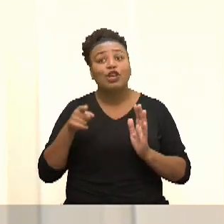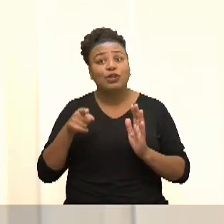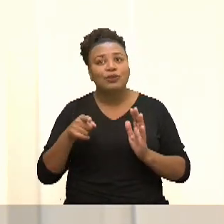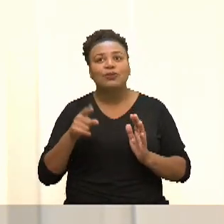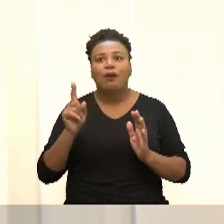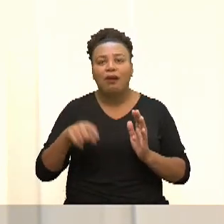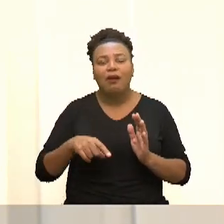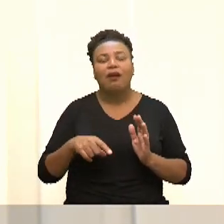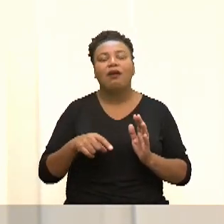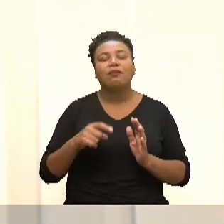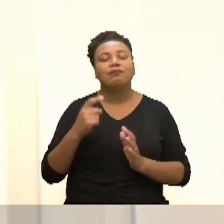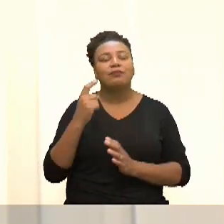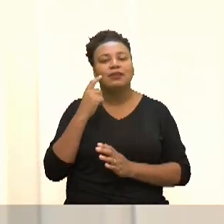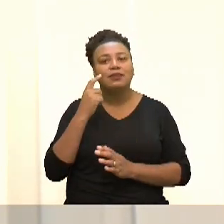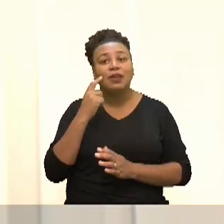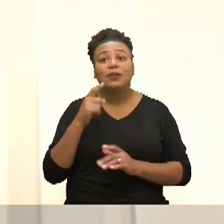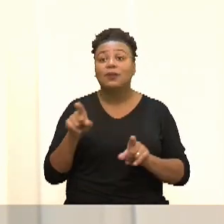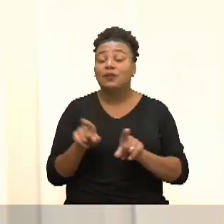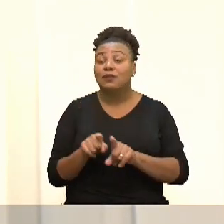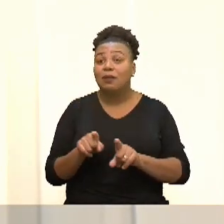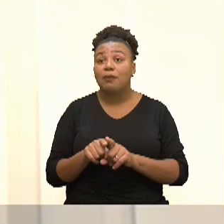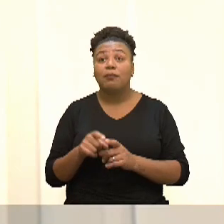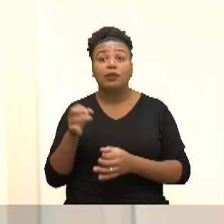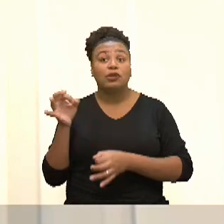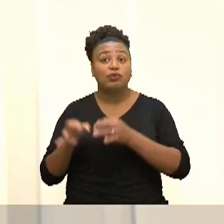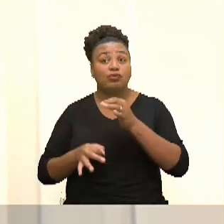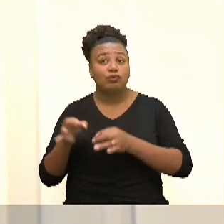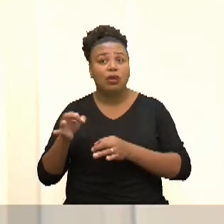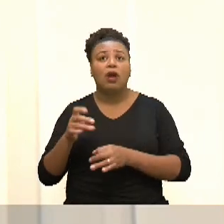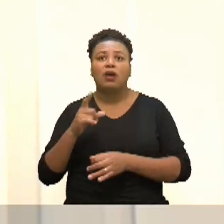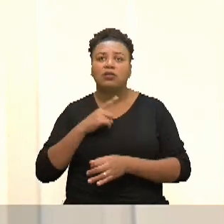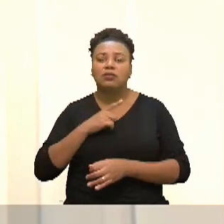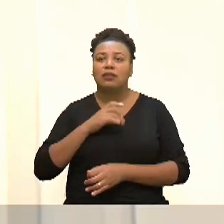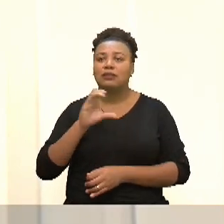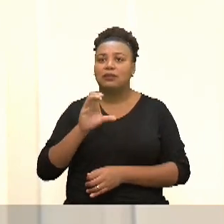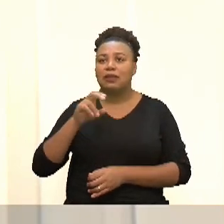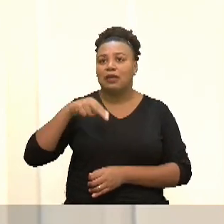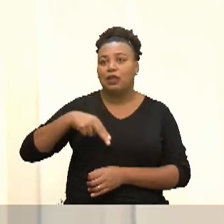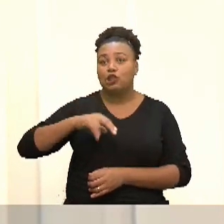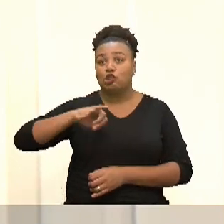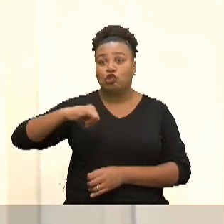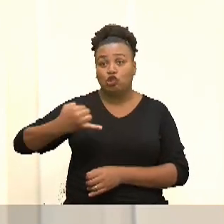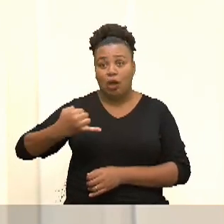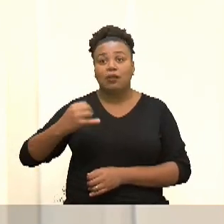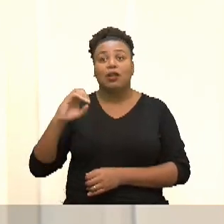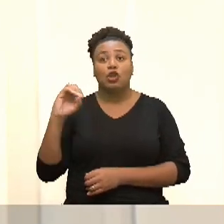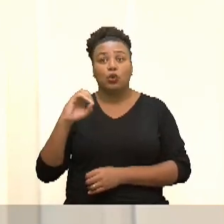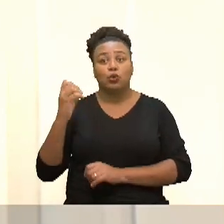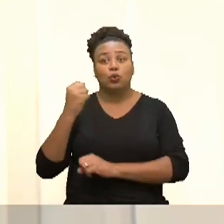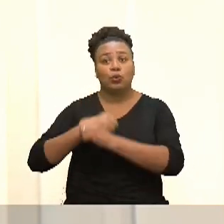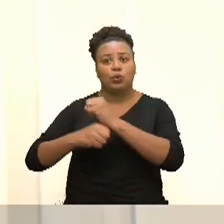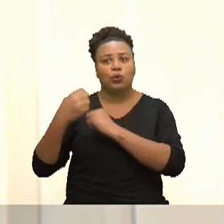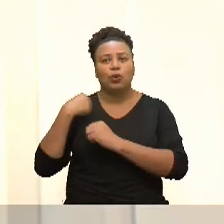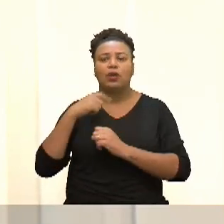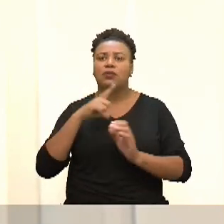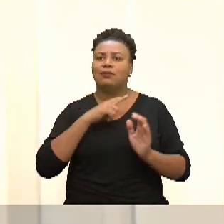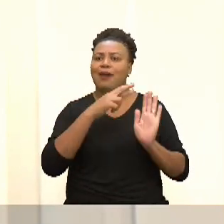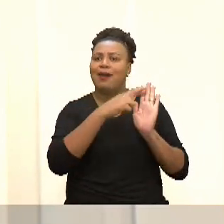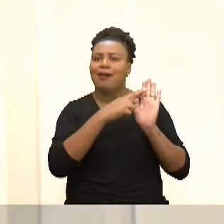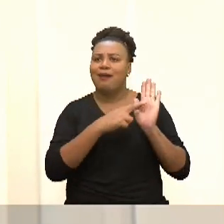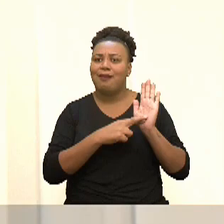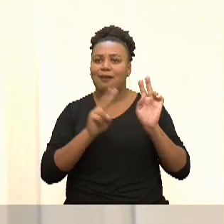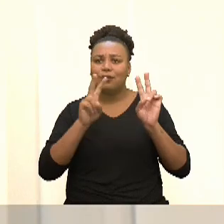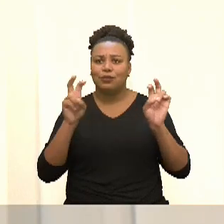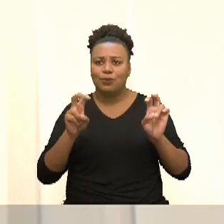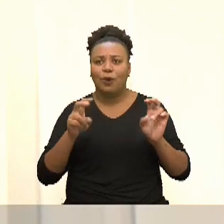tem sido levado em consideração, inclusive, pelo judiciário. A gente tem o CNJ lançando, em outubro do ano passado, o protocolo